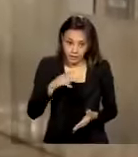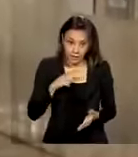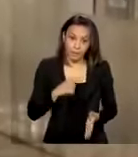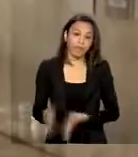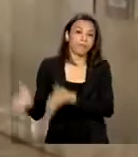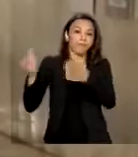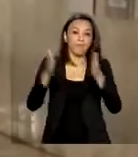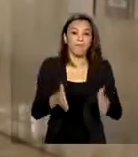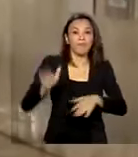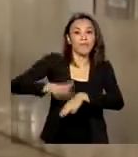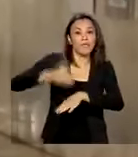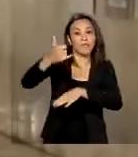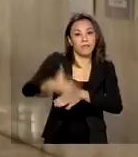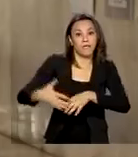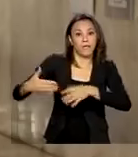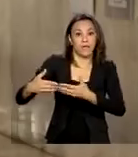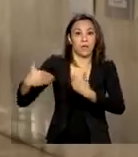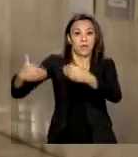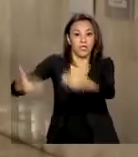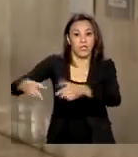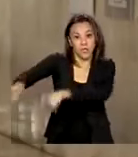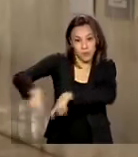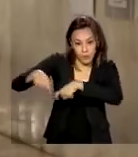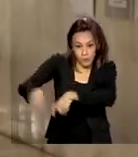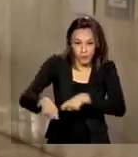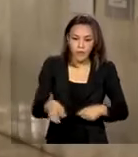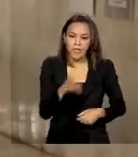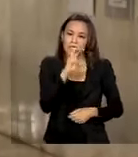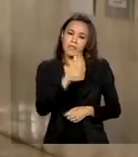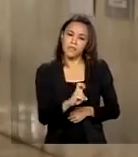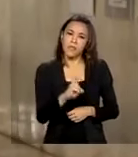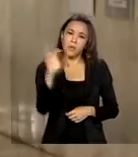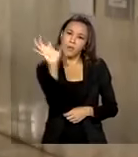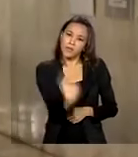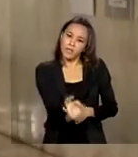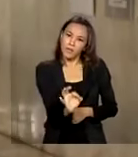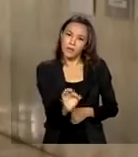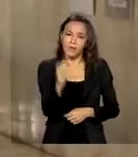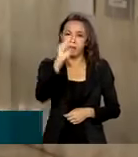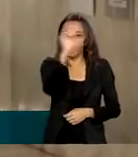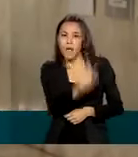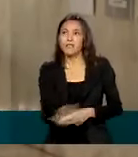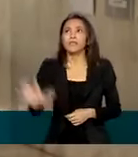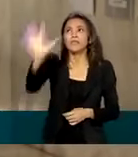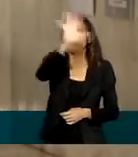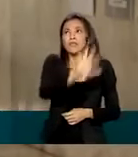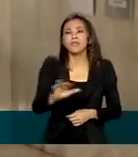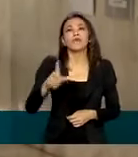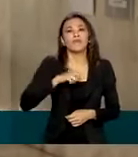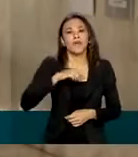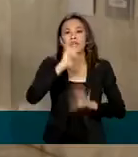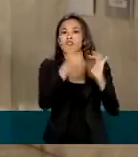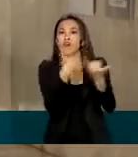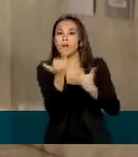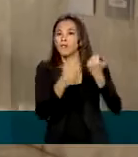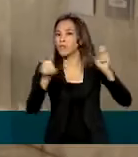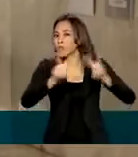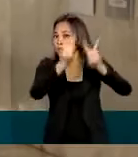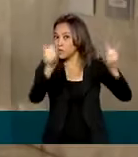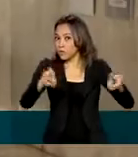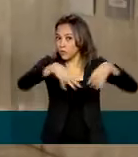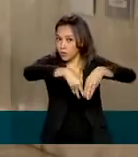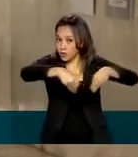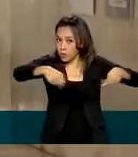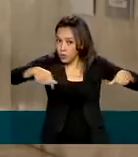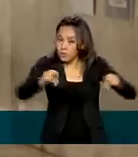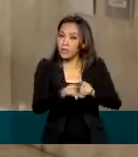o Ministério da Agricultura, atualmente, menos de 5% do território nacional contém informações sobre o solo. E o planejamento do